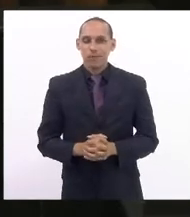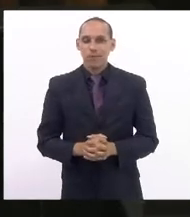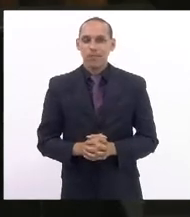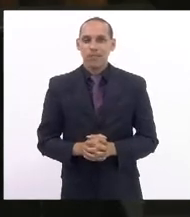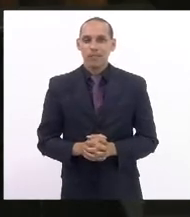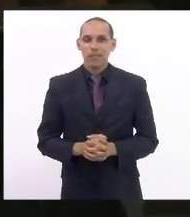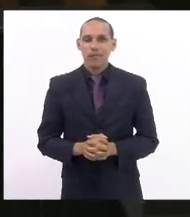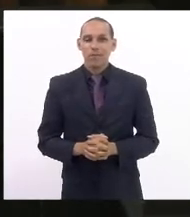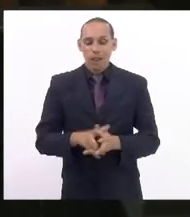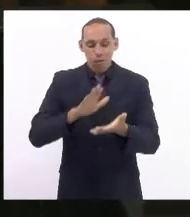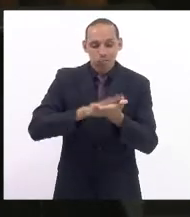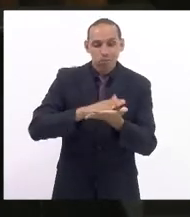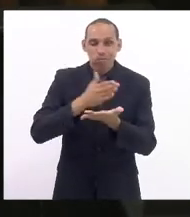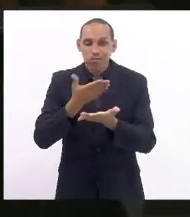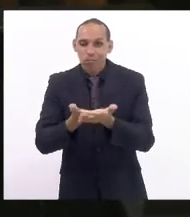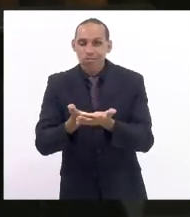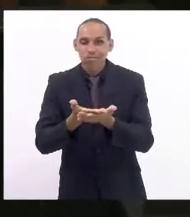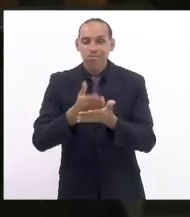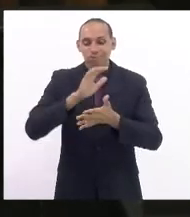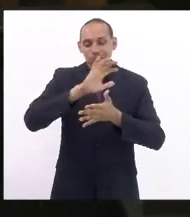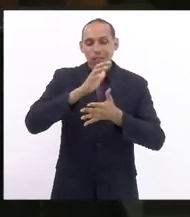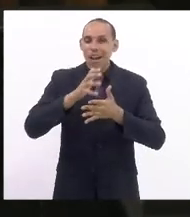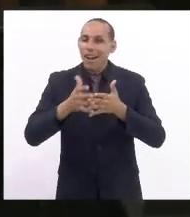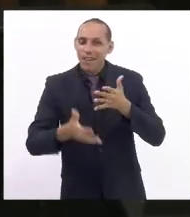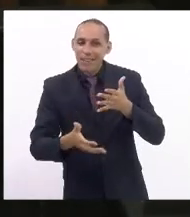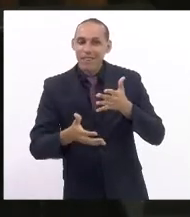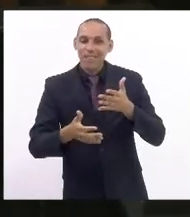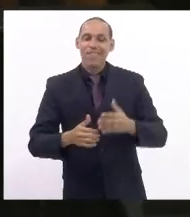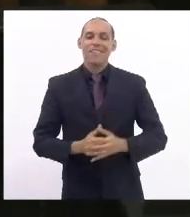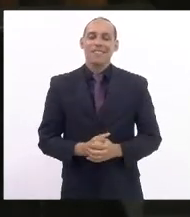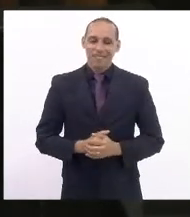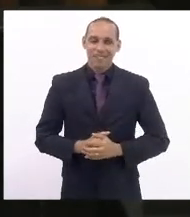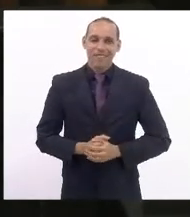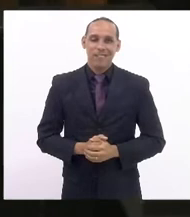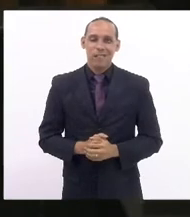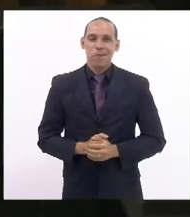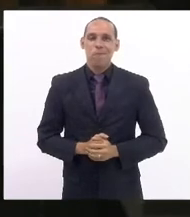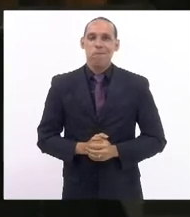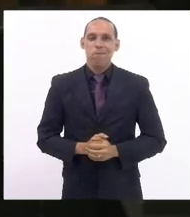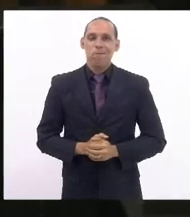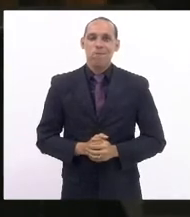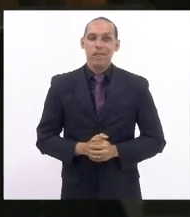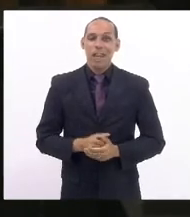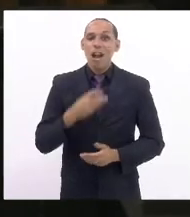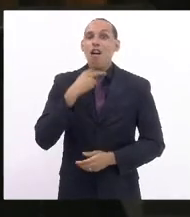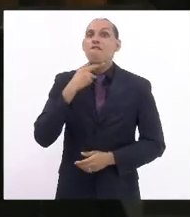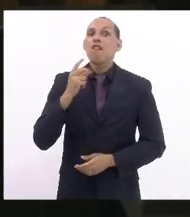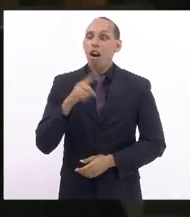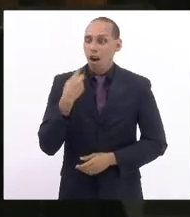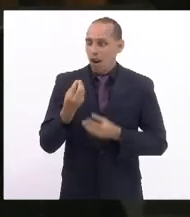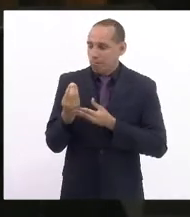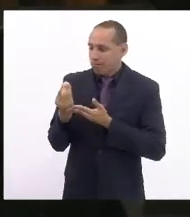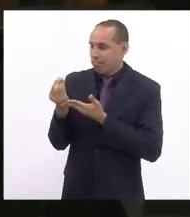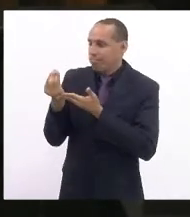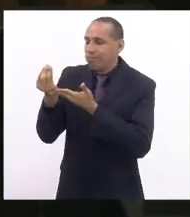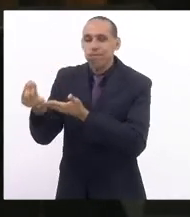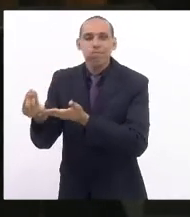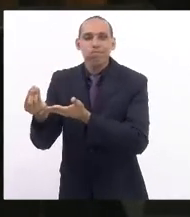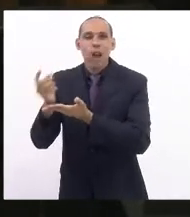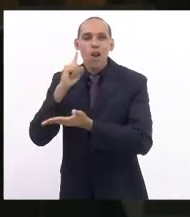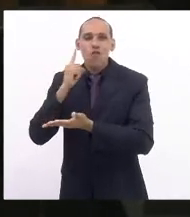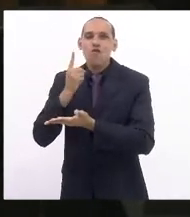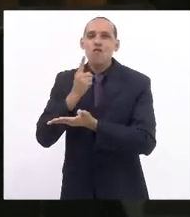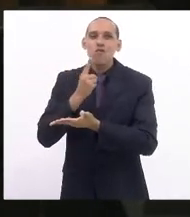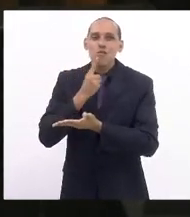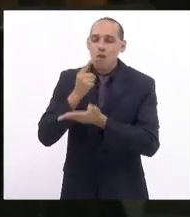o nosso intérprete da linguagem de Libra, que leva a nossa voz a todos